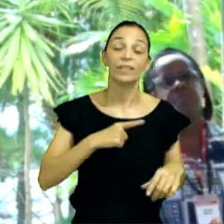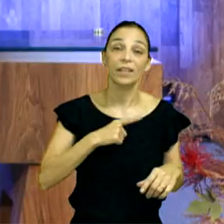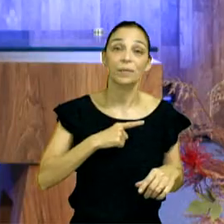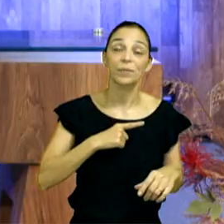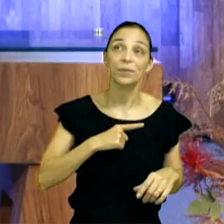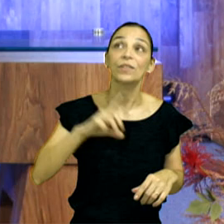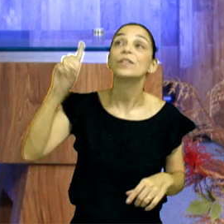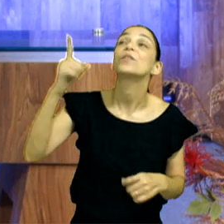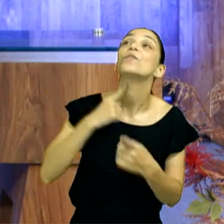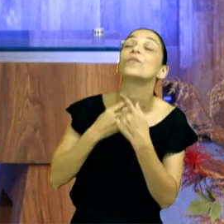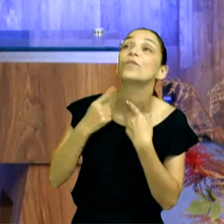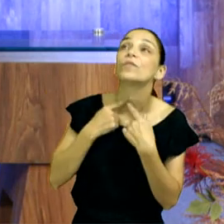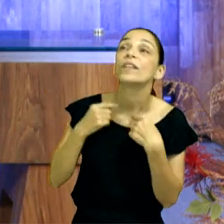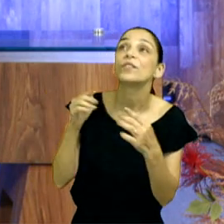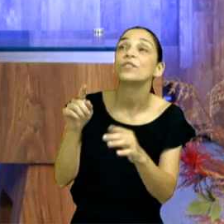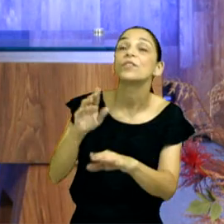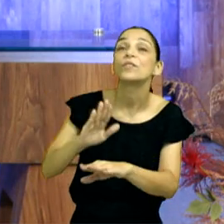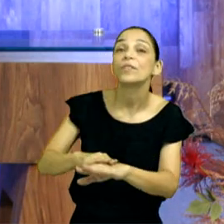de Deus.